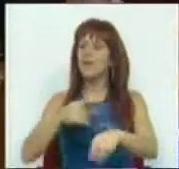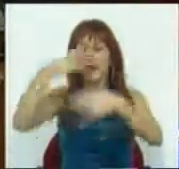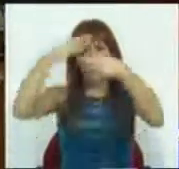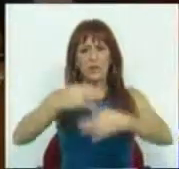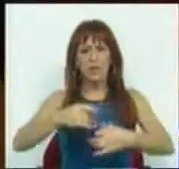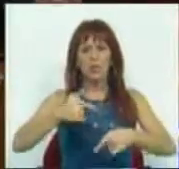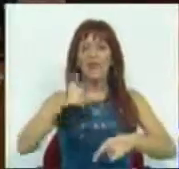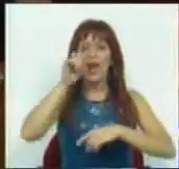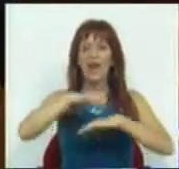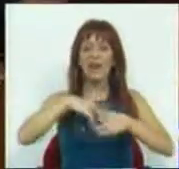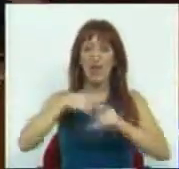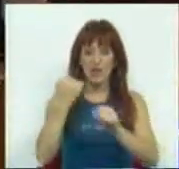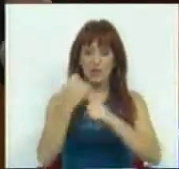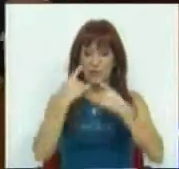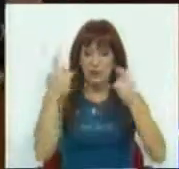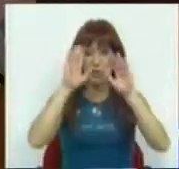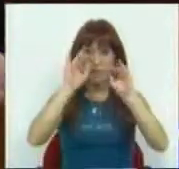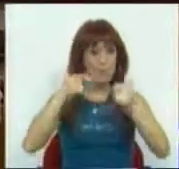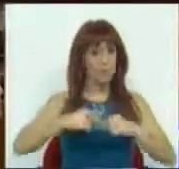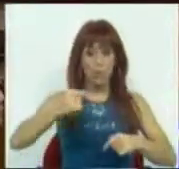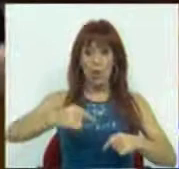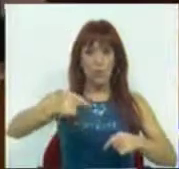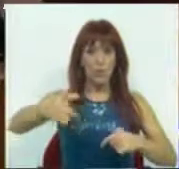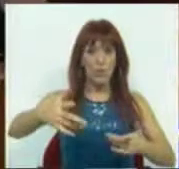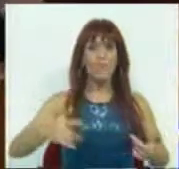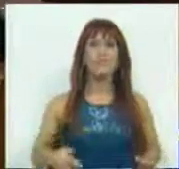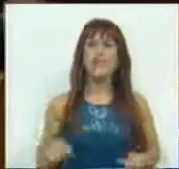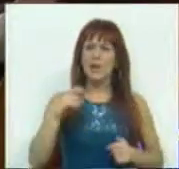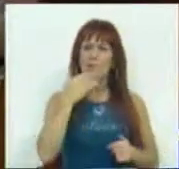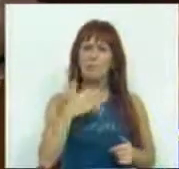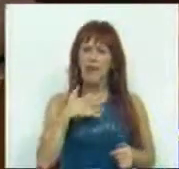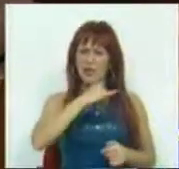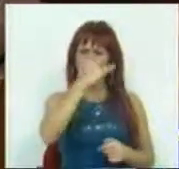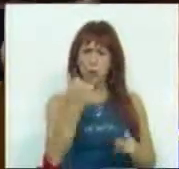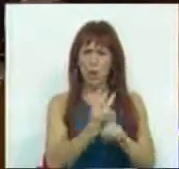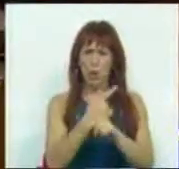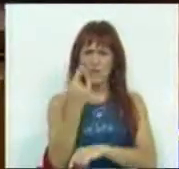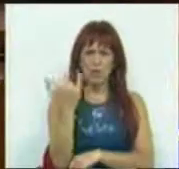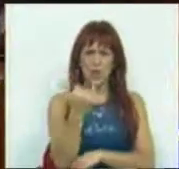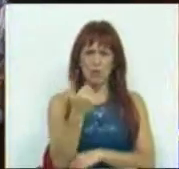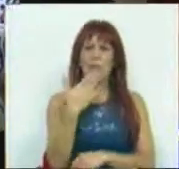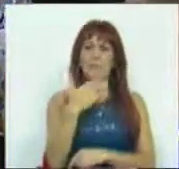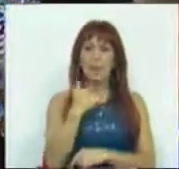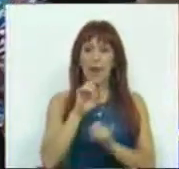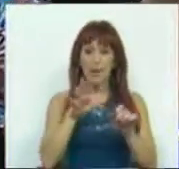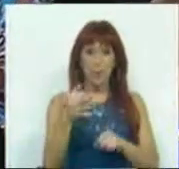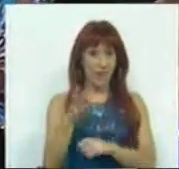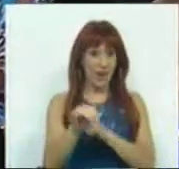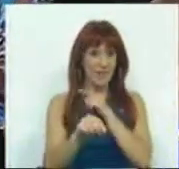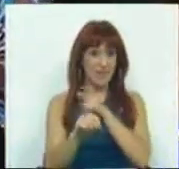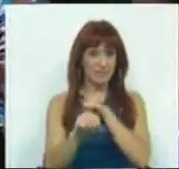dignidade de quem faz serviço público educativo todos os dias. E vêm pedir uma segunda coisa. Vêm pedir ao Partido